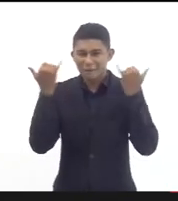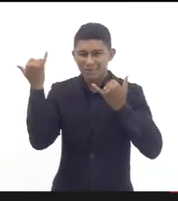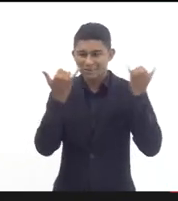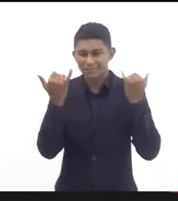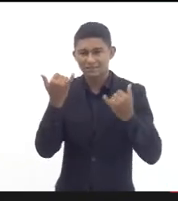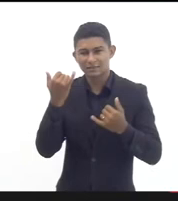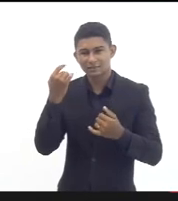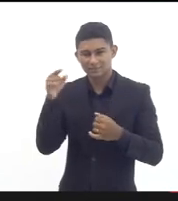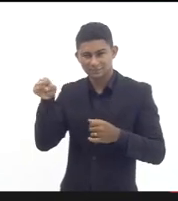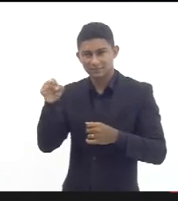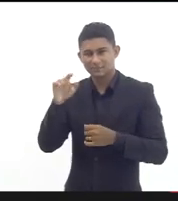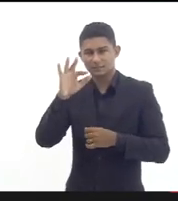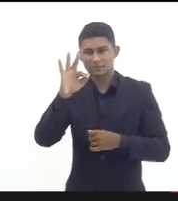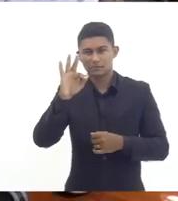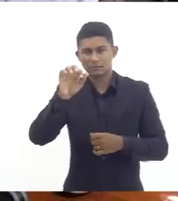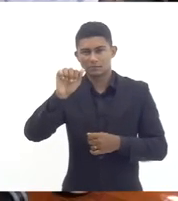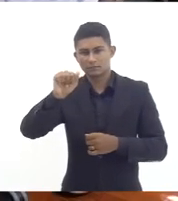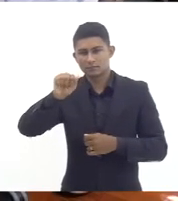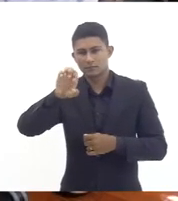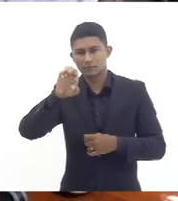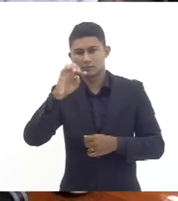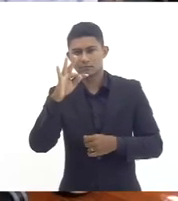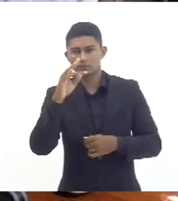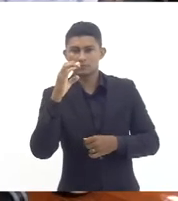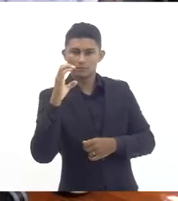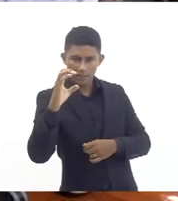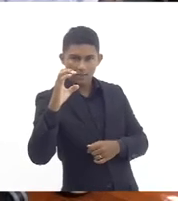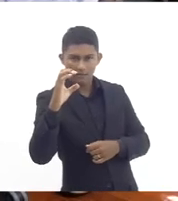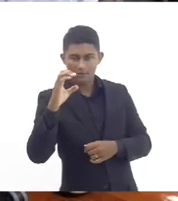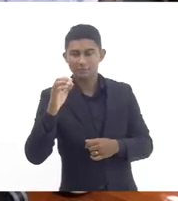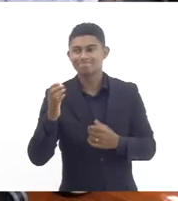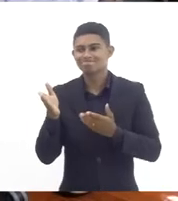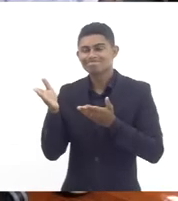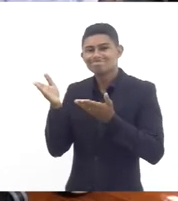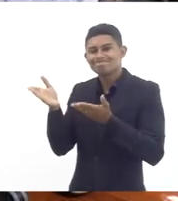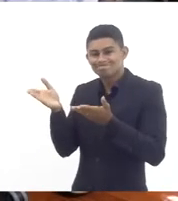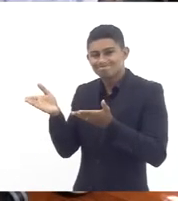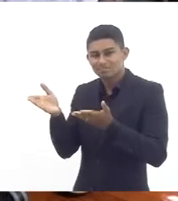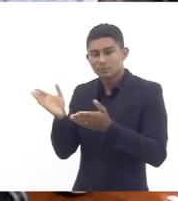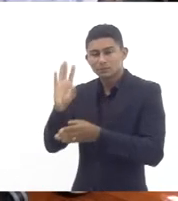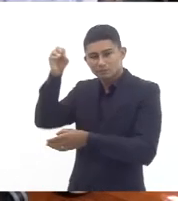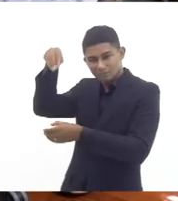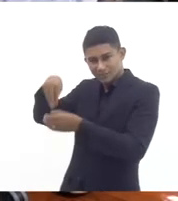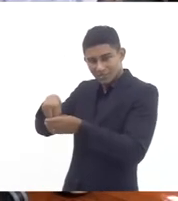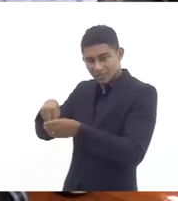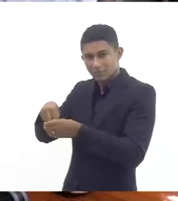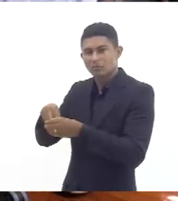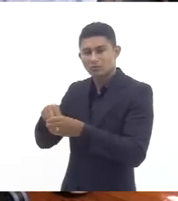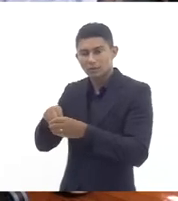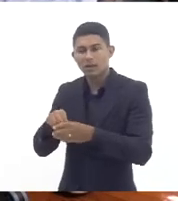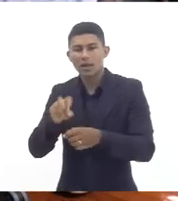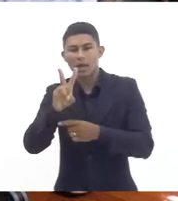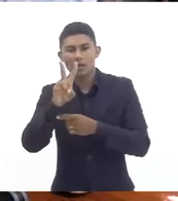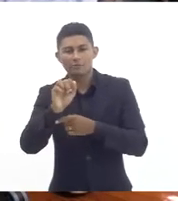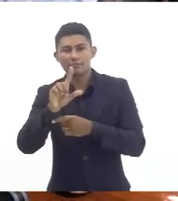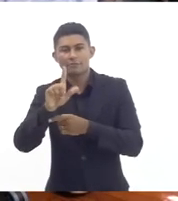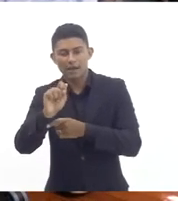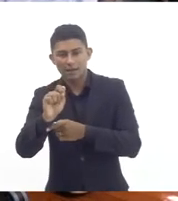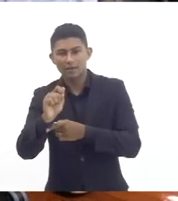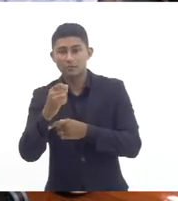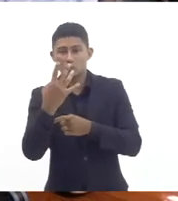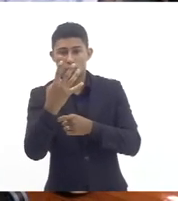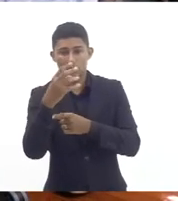o preenchimento de 48 né vagas né com professores concursados se esse número